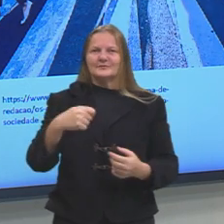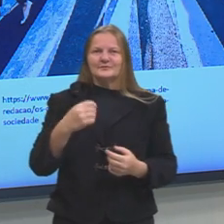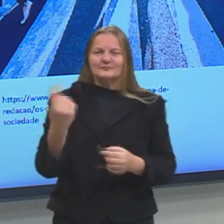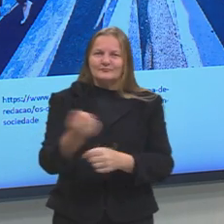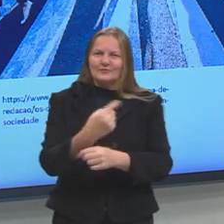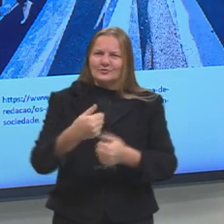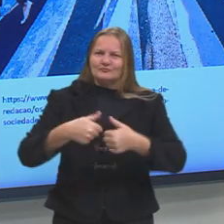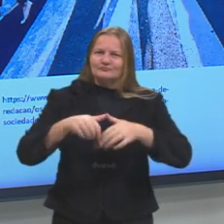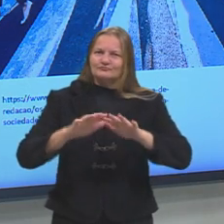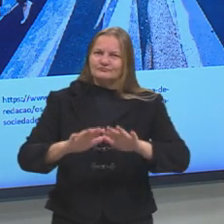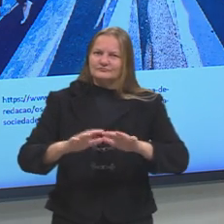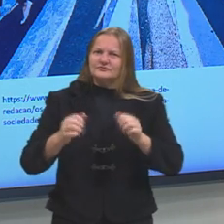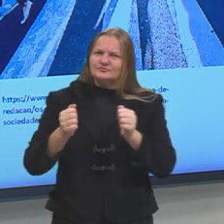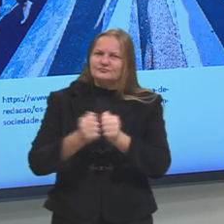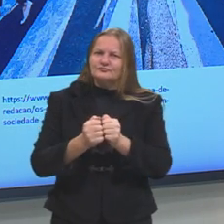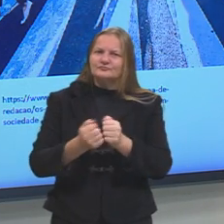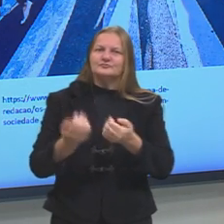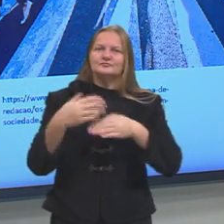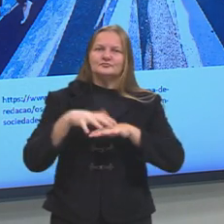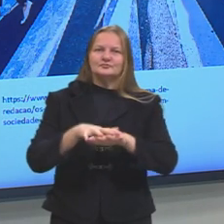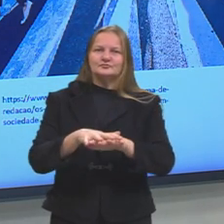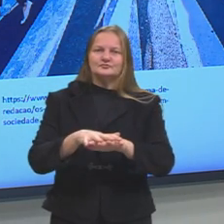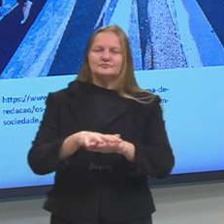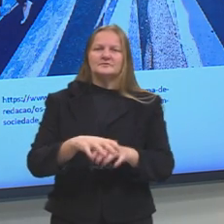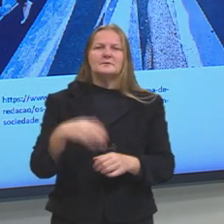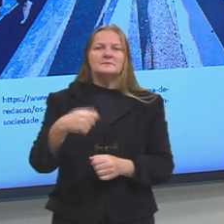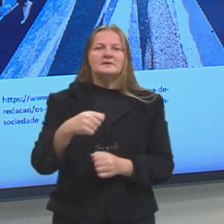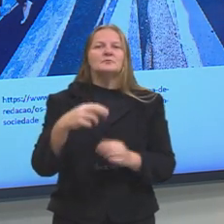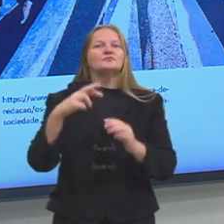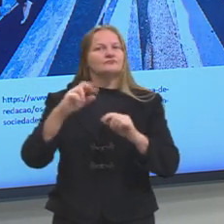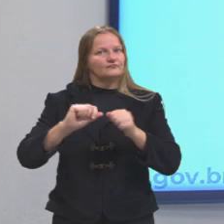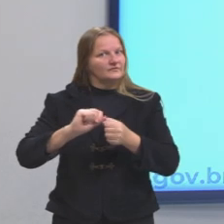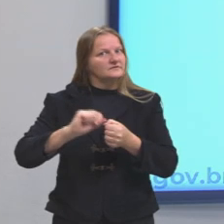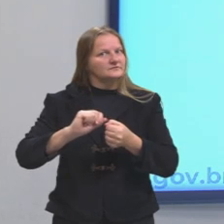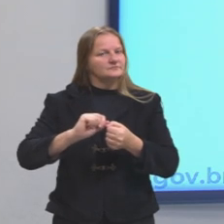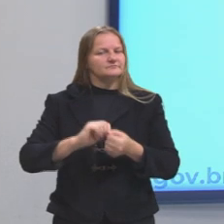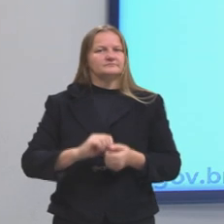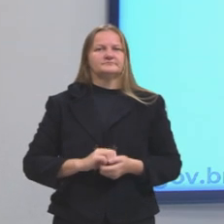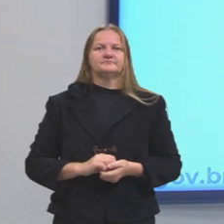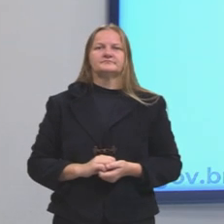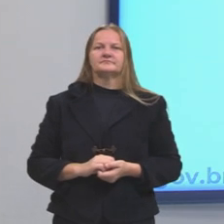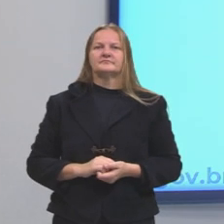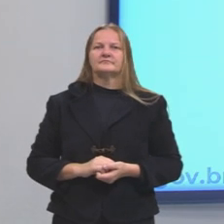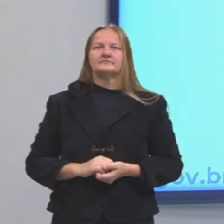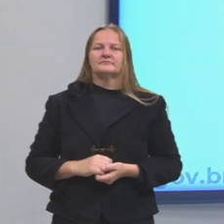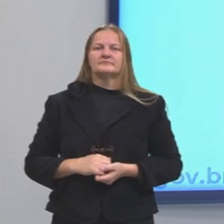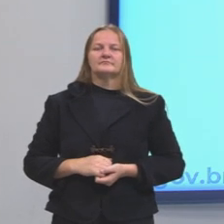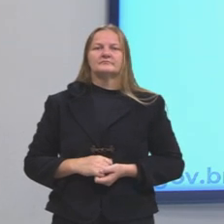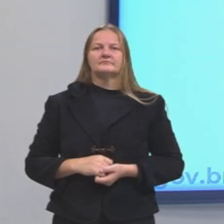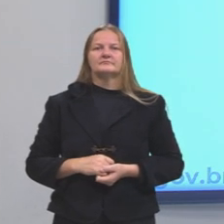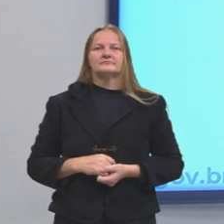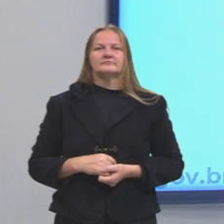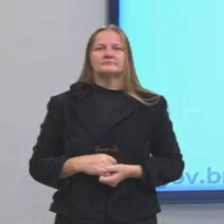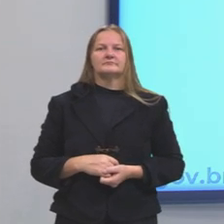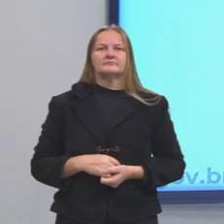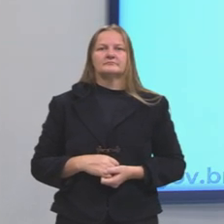estarmos inseridos na sociedade, nós precisamos realizar. Quando nós